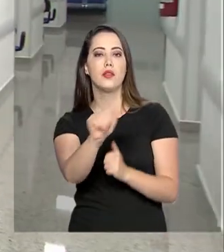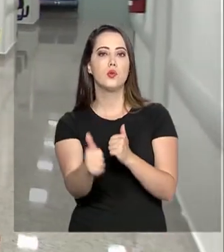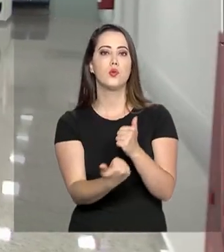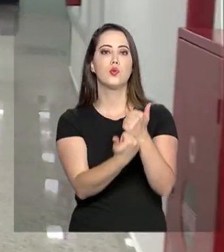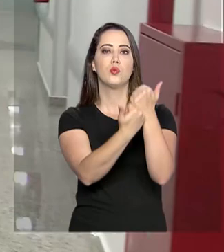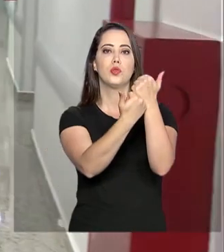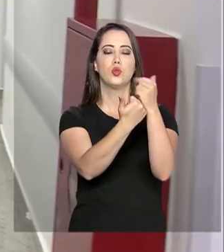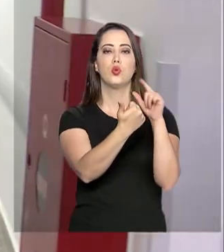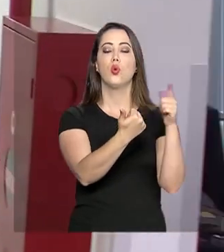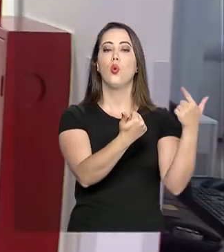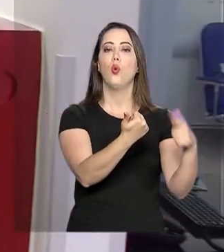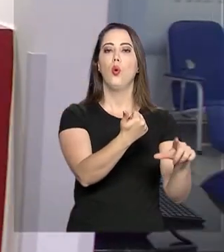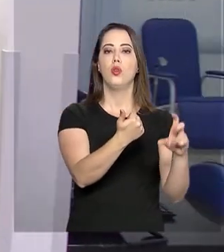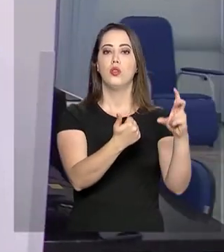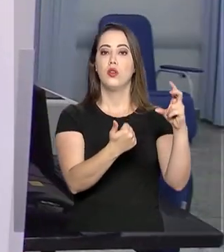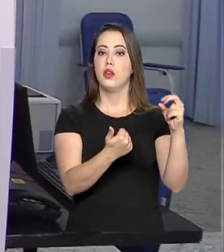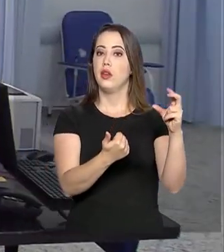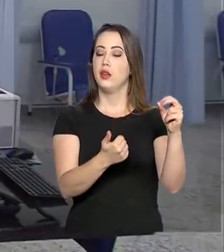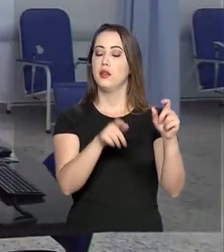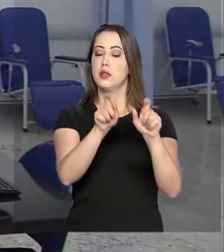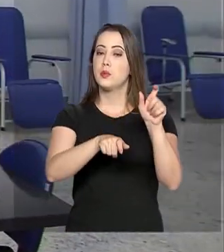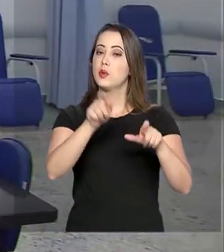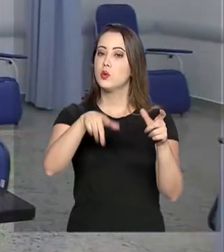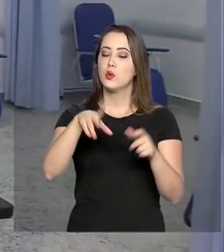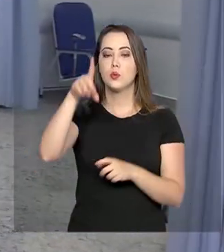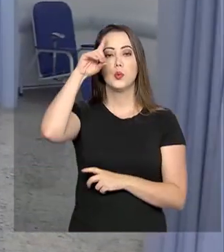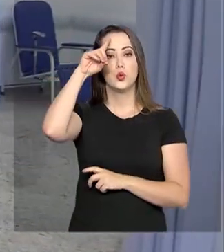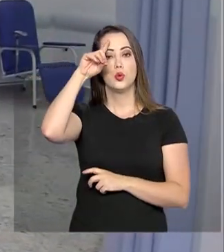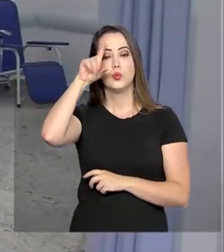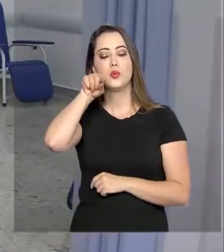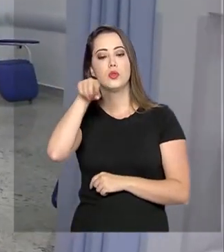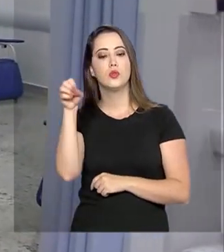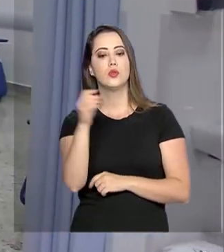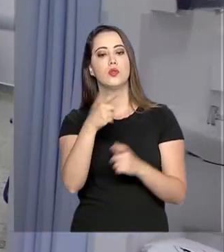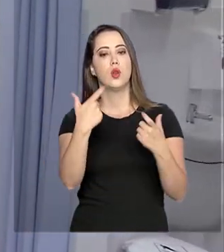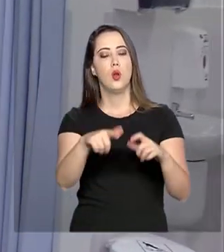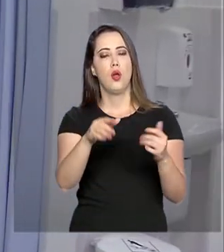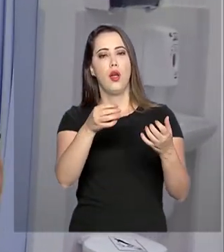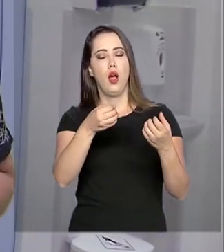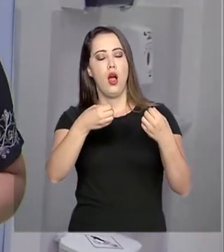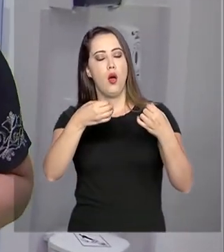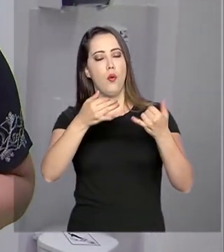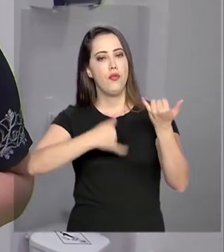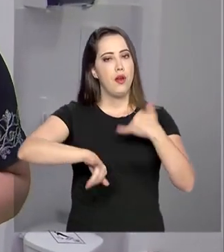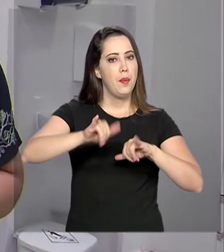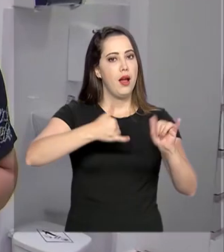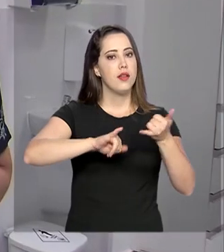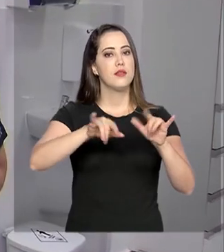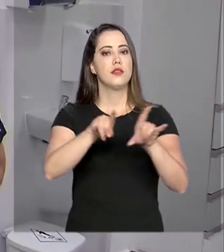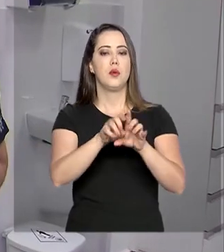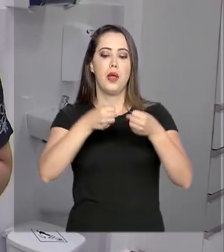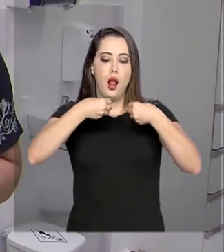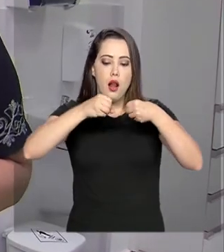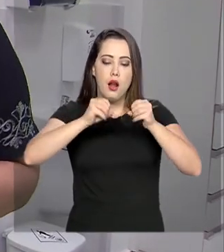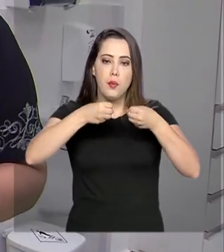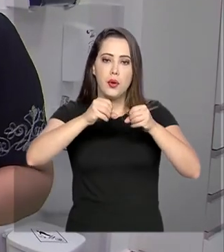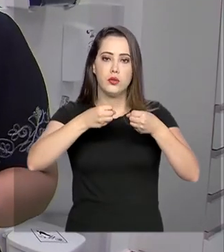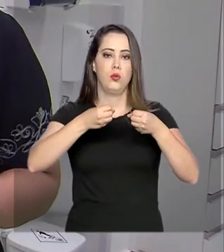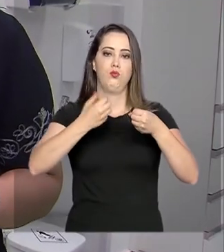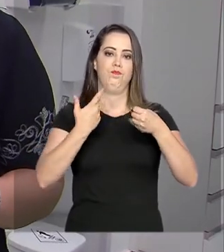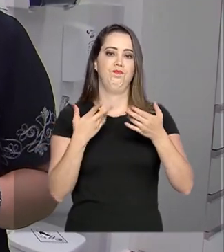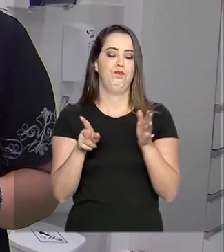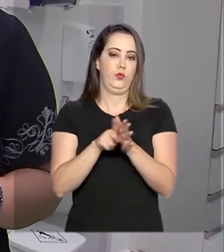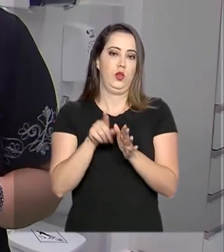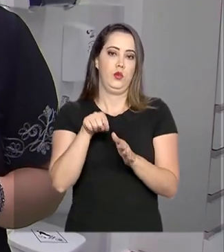que recebe cerca de 500 pessoas por dia. A nova unidade tem farmácia e laboratório próprios. Na prática, isso significa